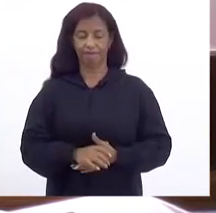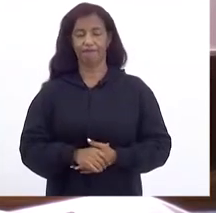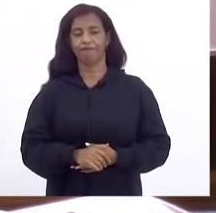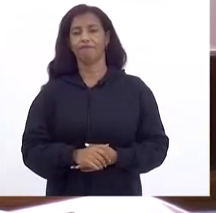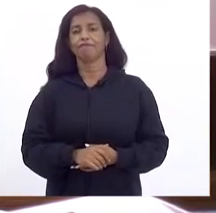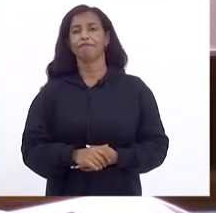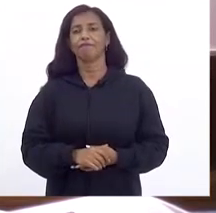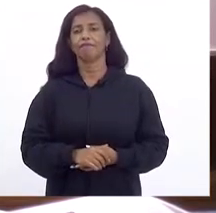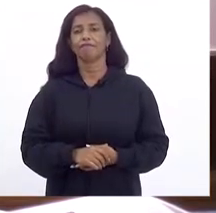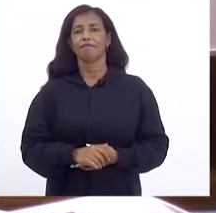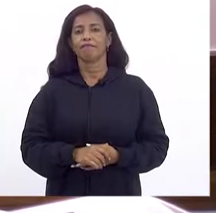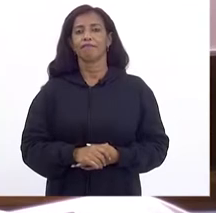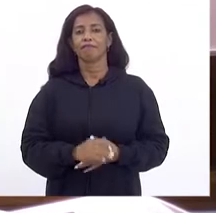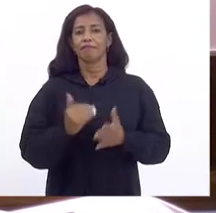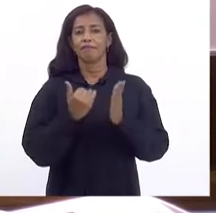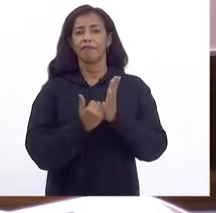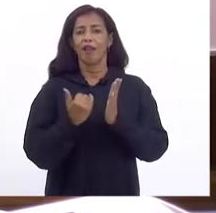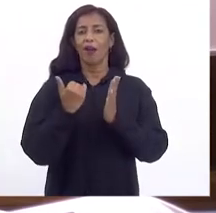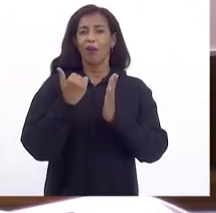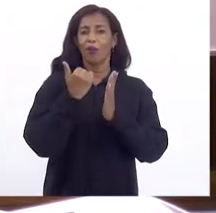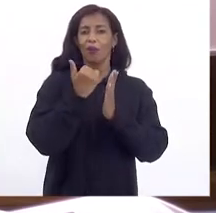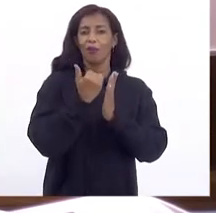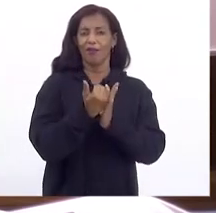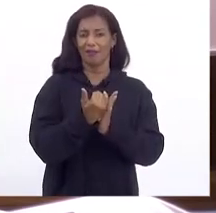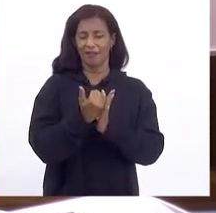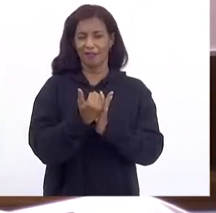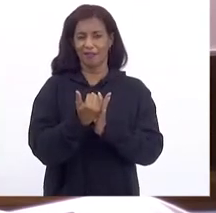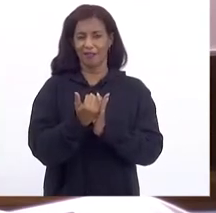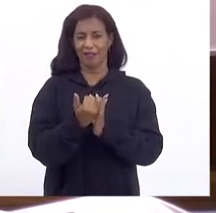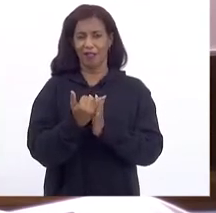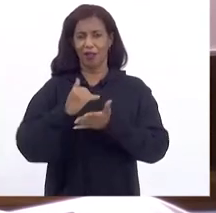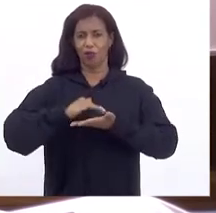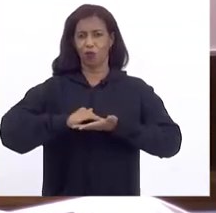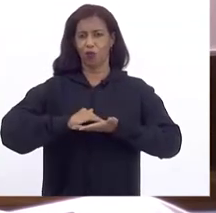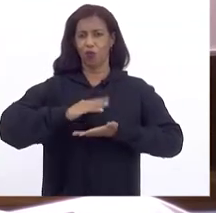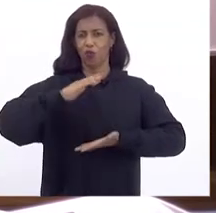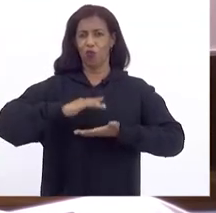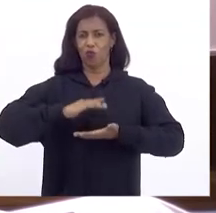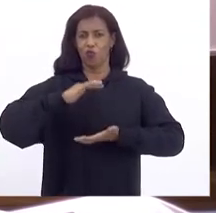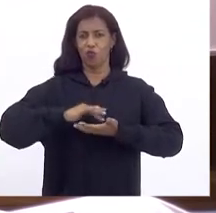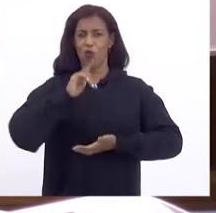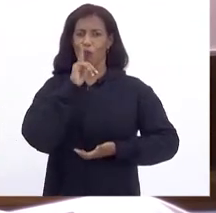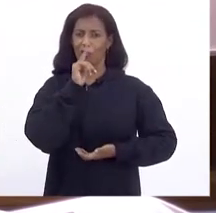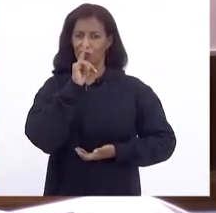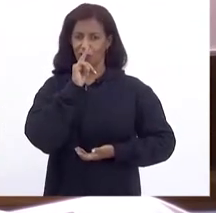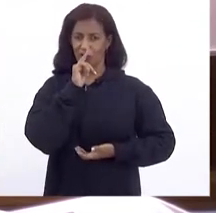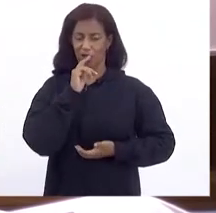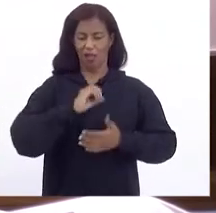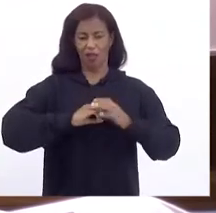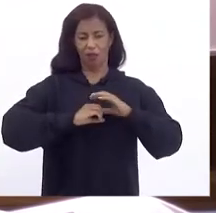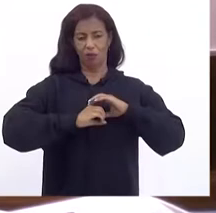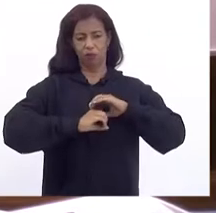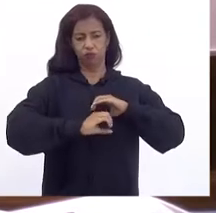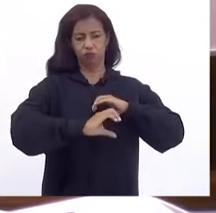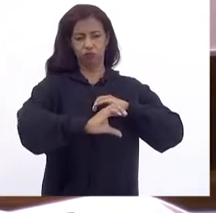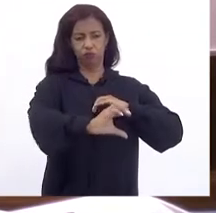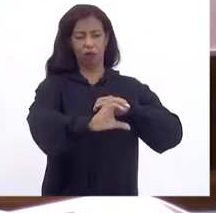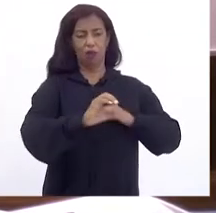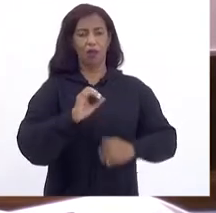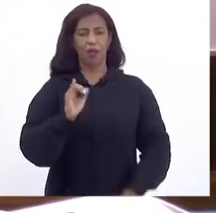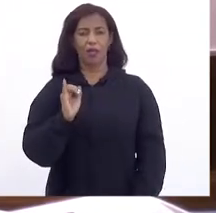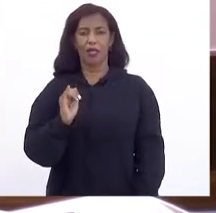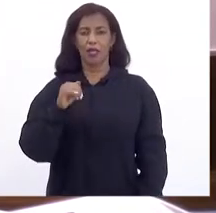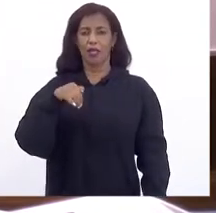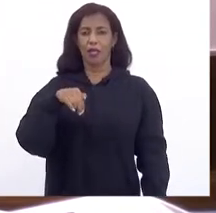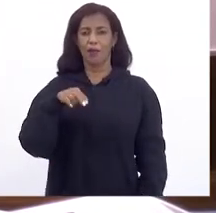Aumentar o volume De água Que ela vai Que ela vai Fornecer No sistema Imunano Alaranjal